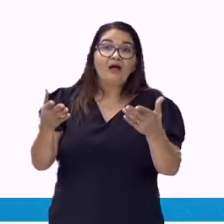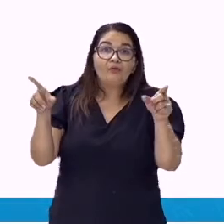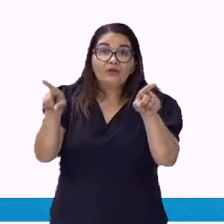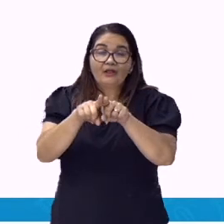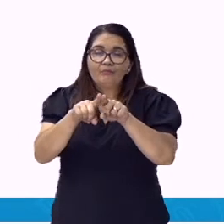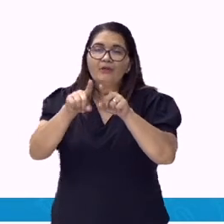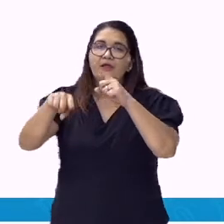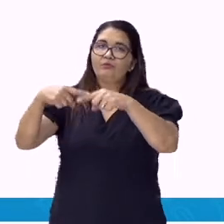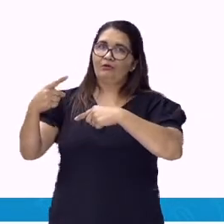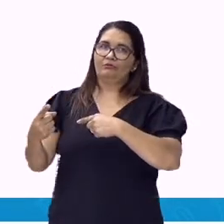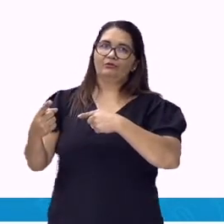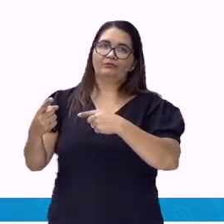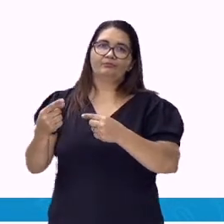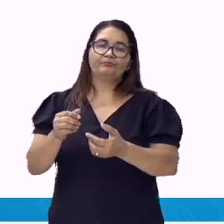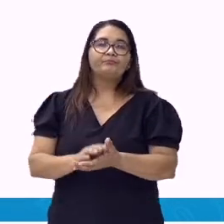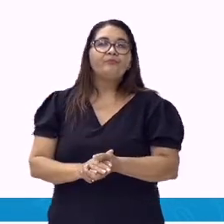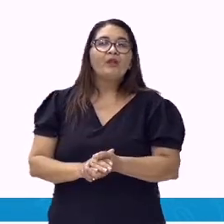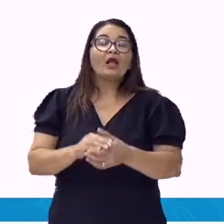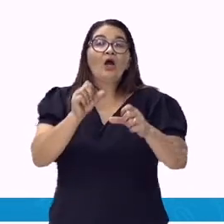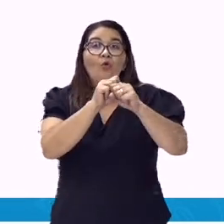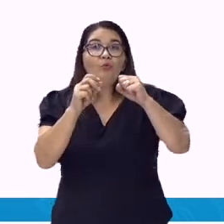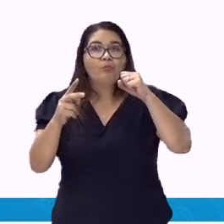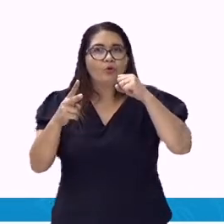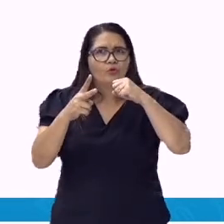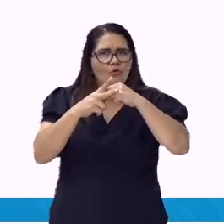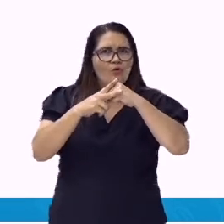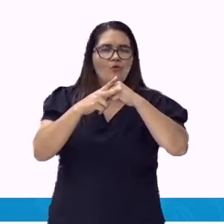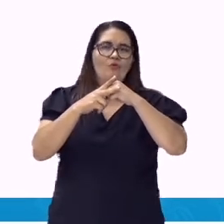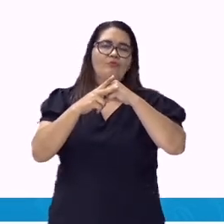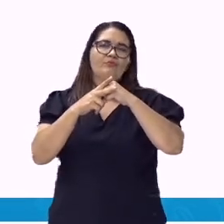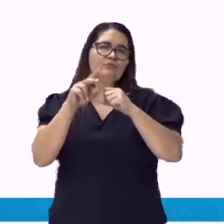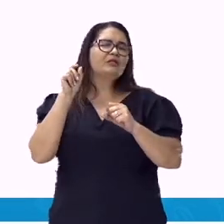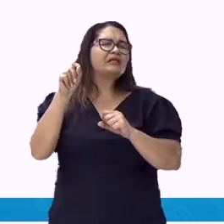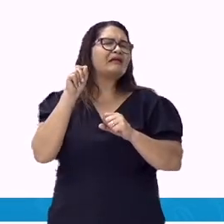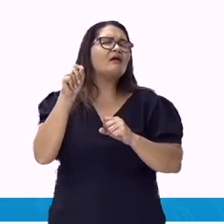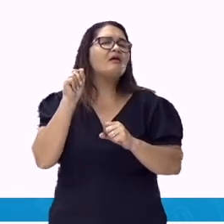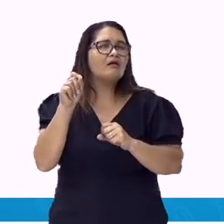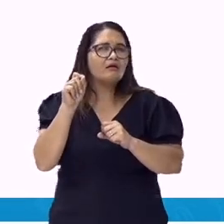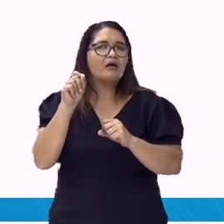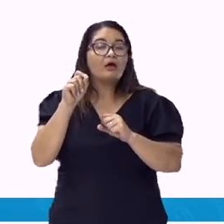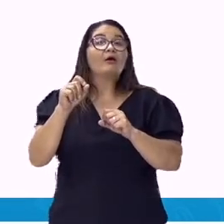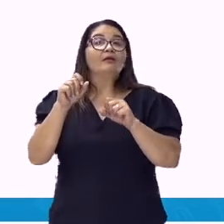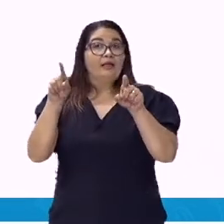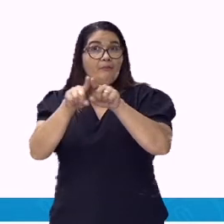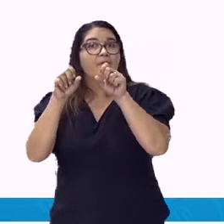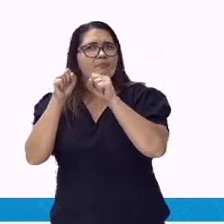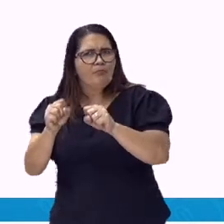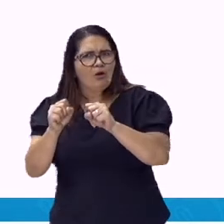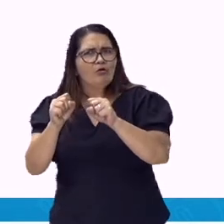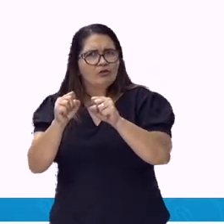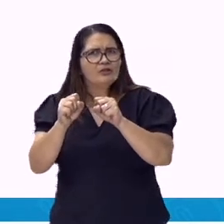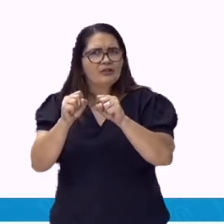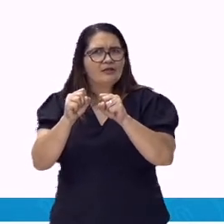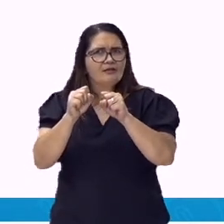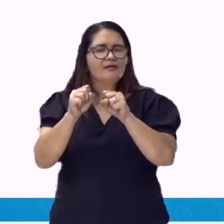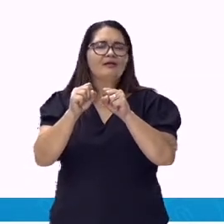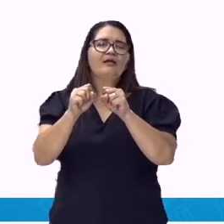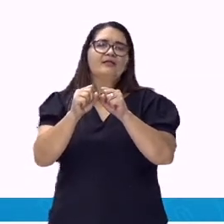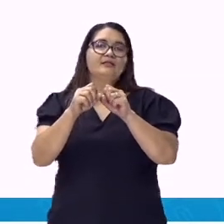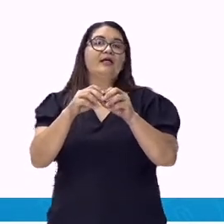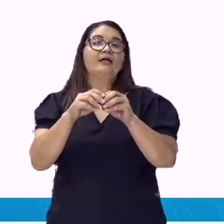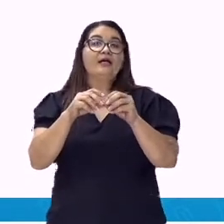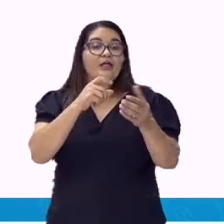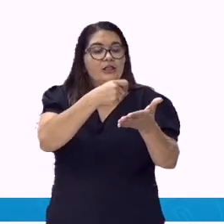Outra situação. O pronome interrogativo quem, ele pode ser empregado como predicativo do sujeito.